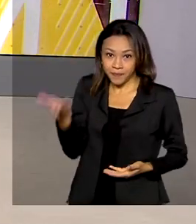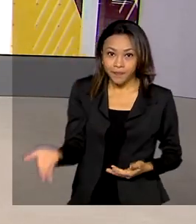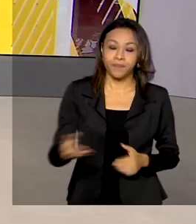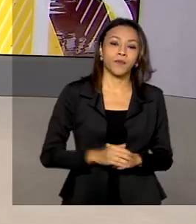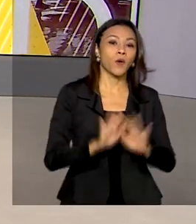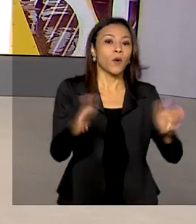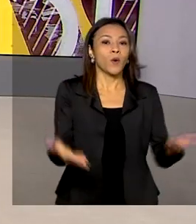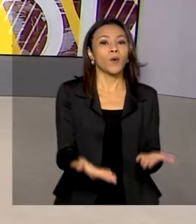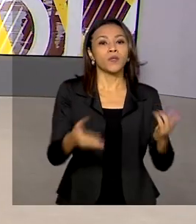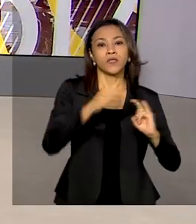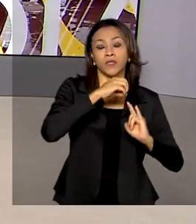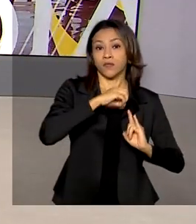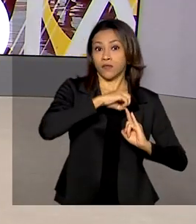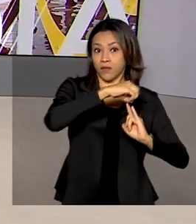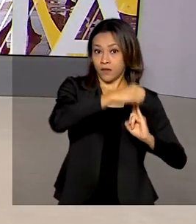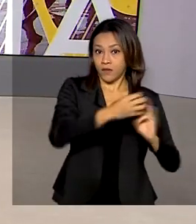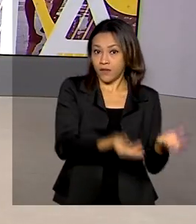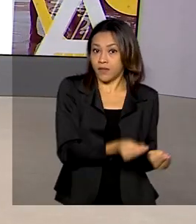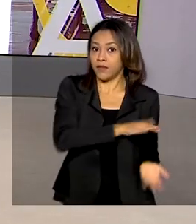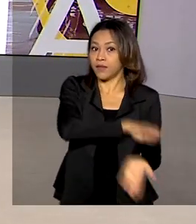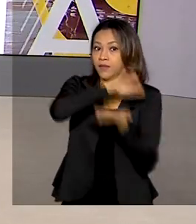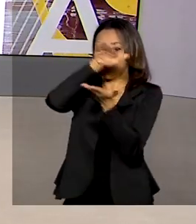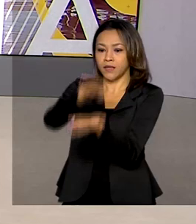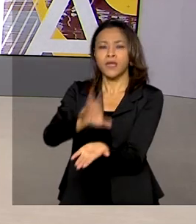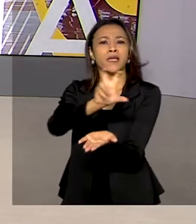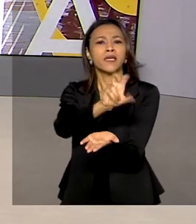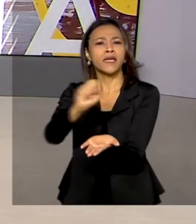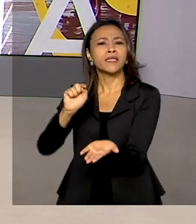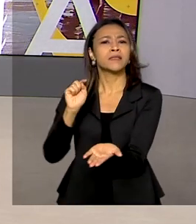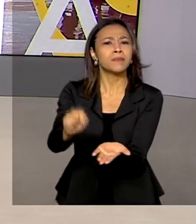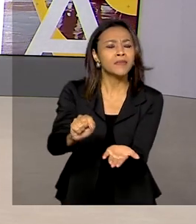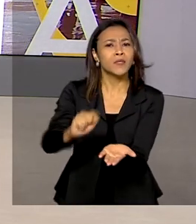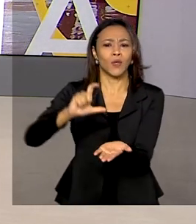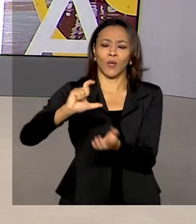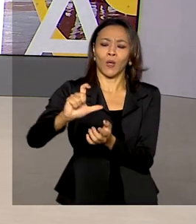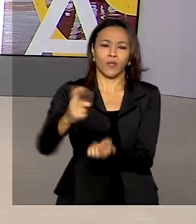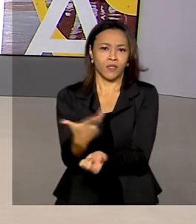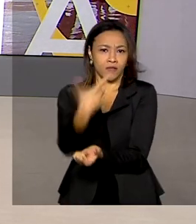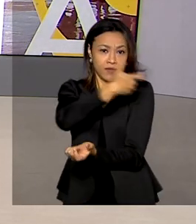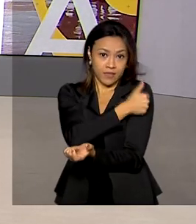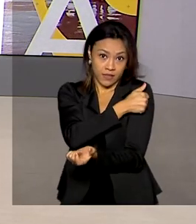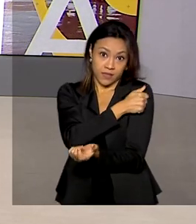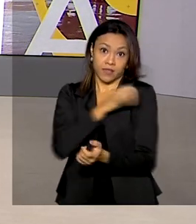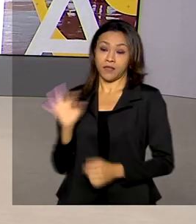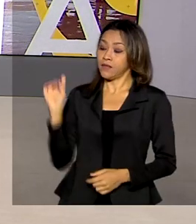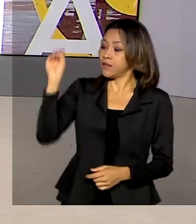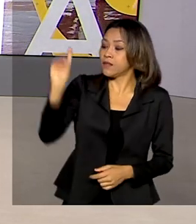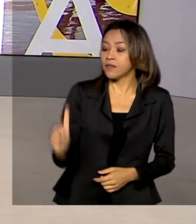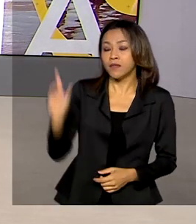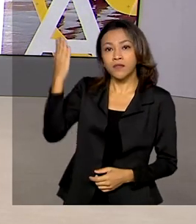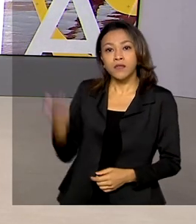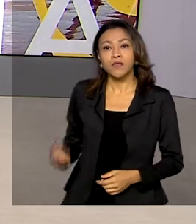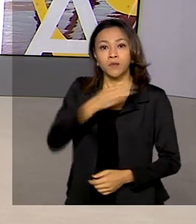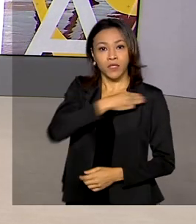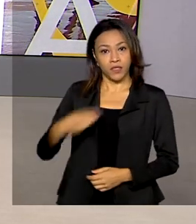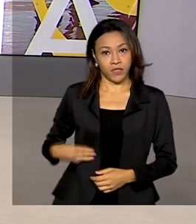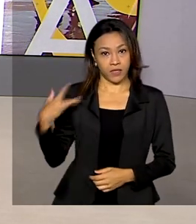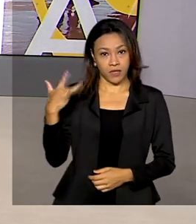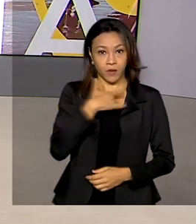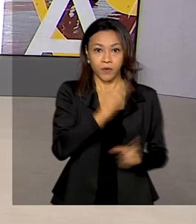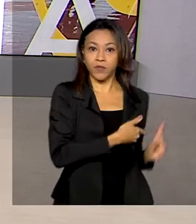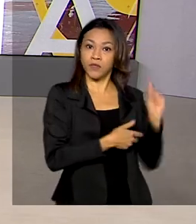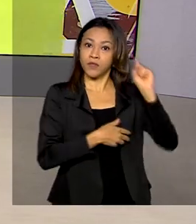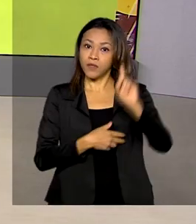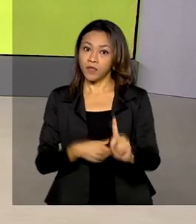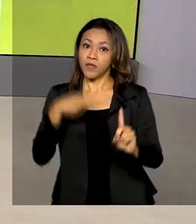entrega hoje 500 mil doses da vacina produzida em biomanguinhos. O ministro da saúde Eduardo Pazuello e o médico Marcelo